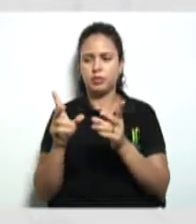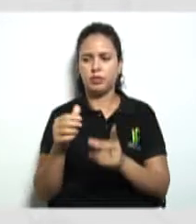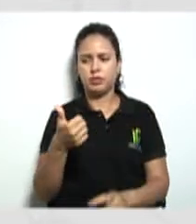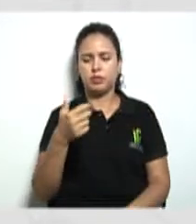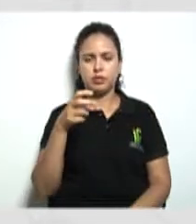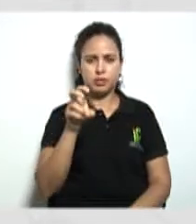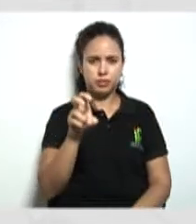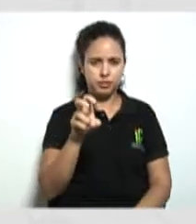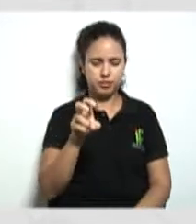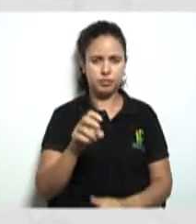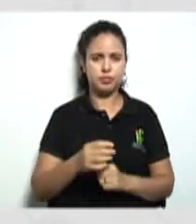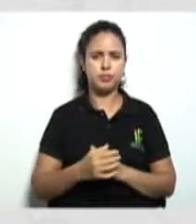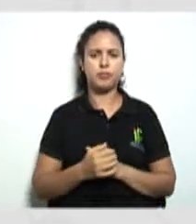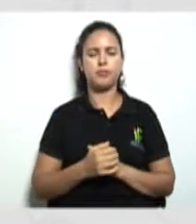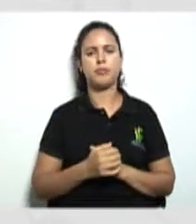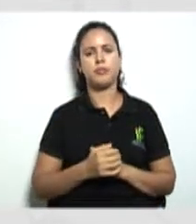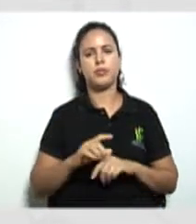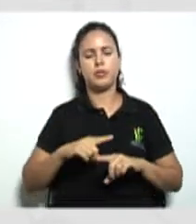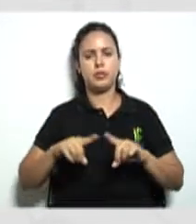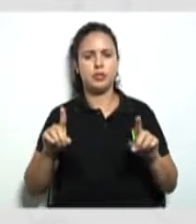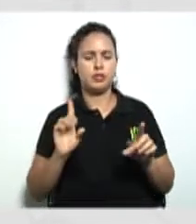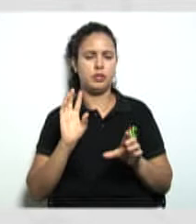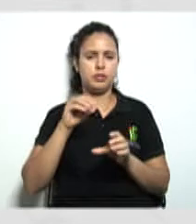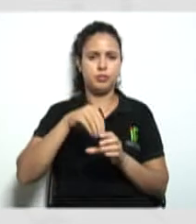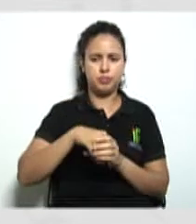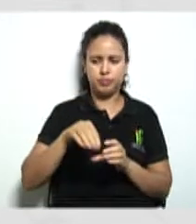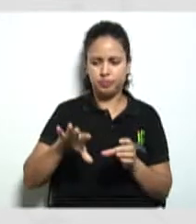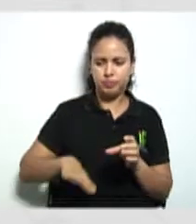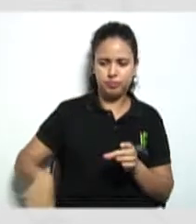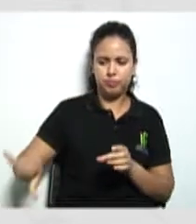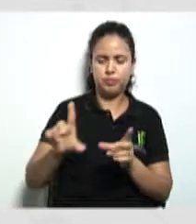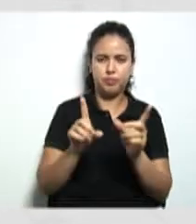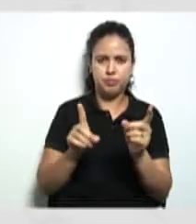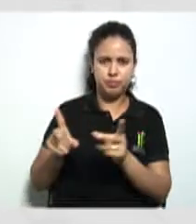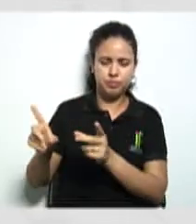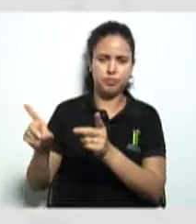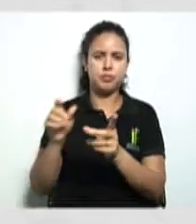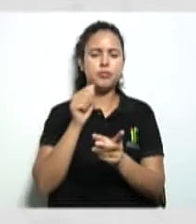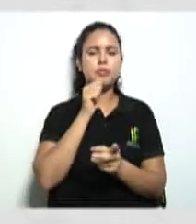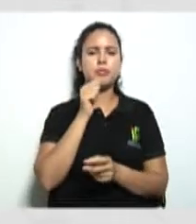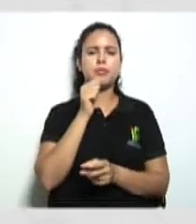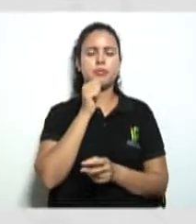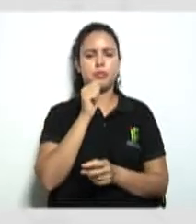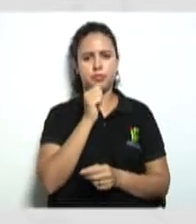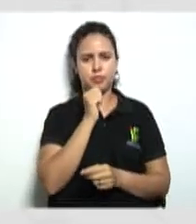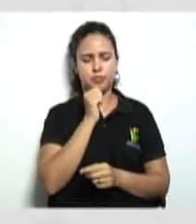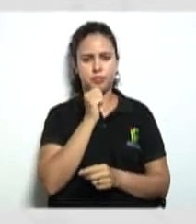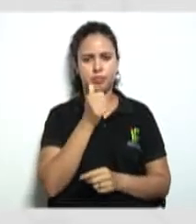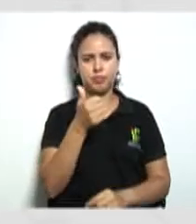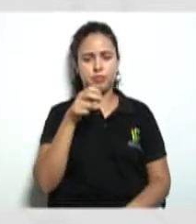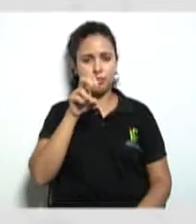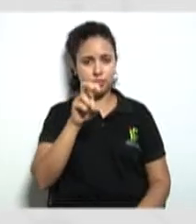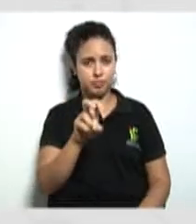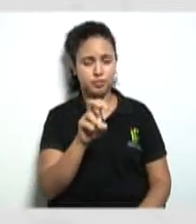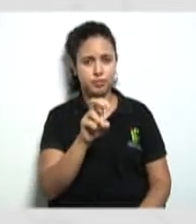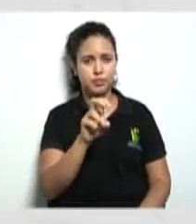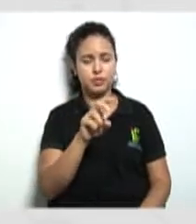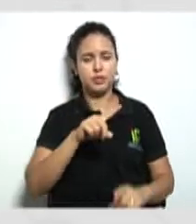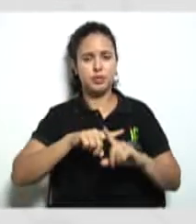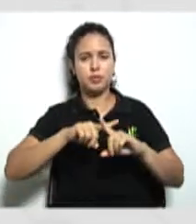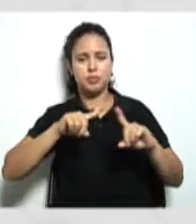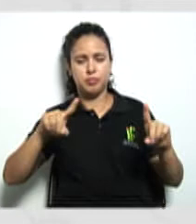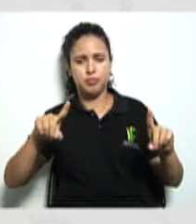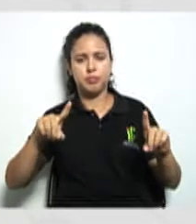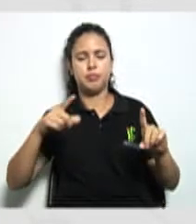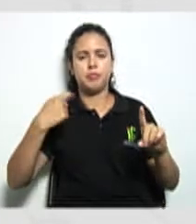que ela analisou que dentro do mercado não teve condições de vender a 15 não é isso ela tinha